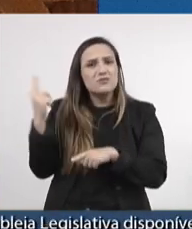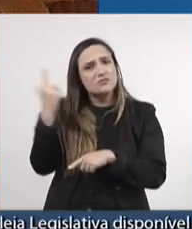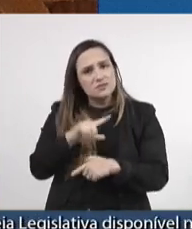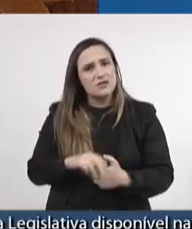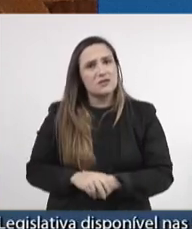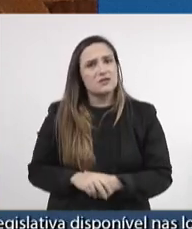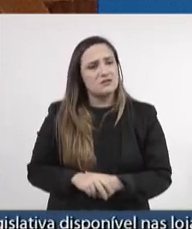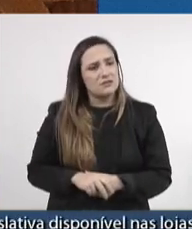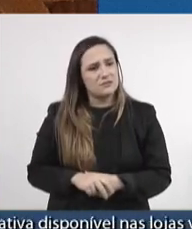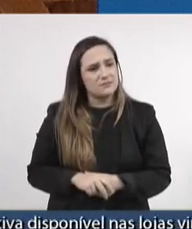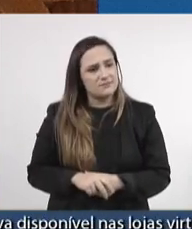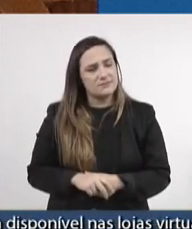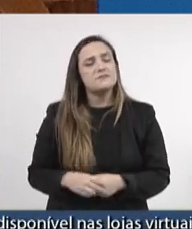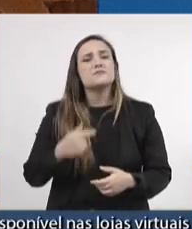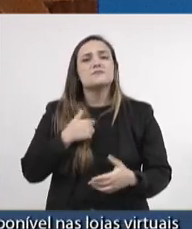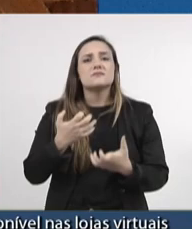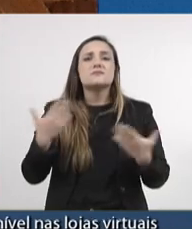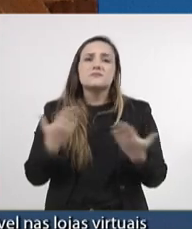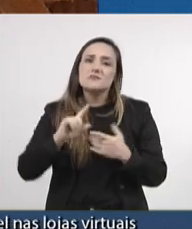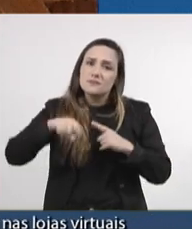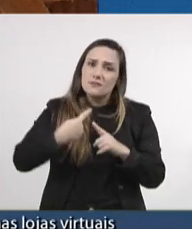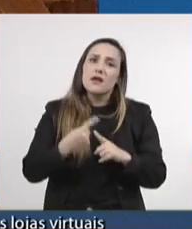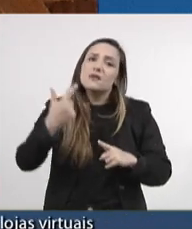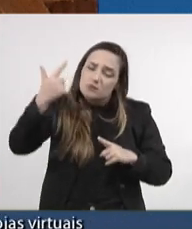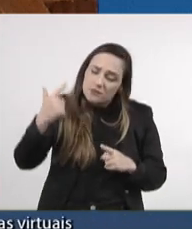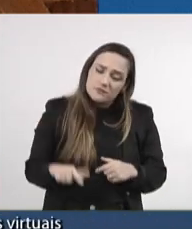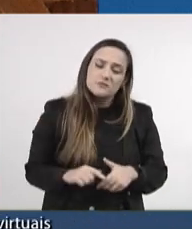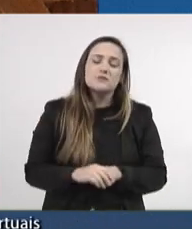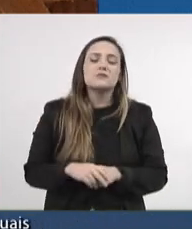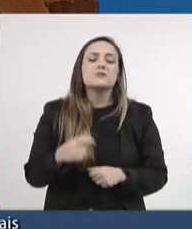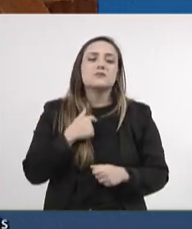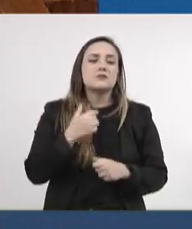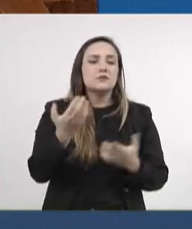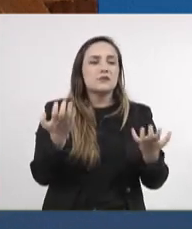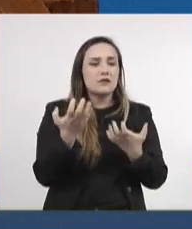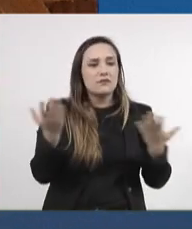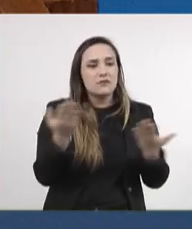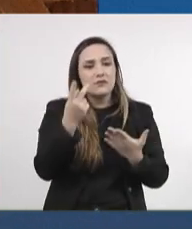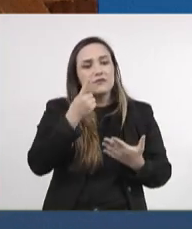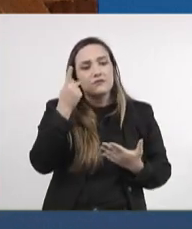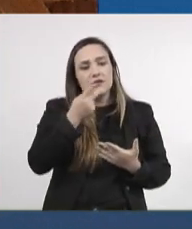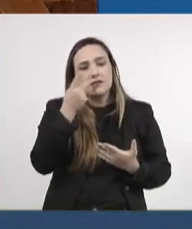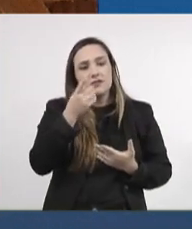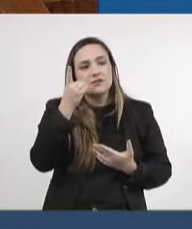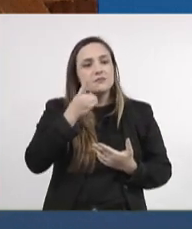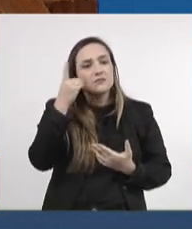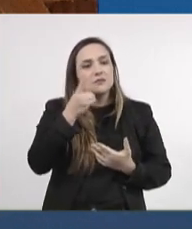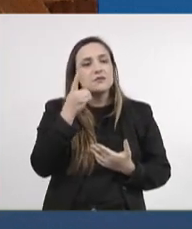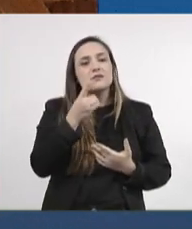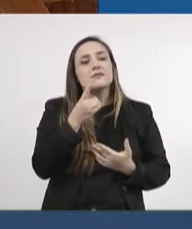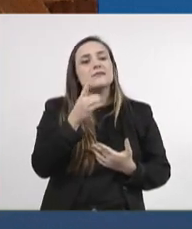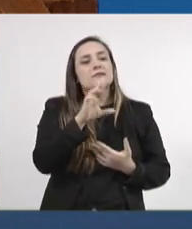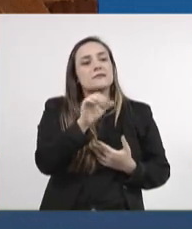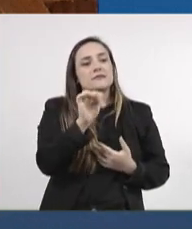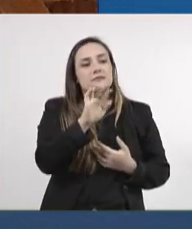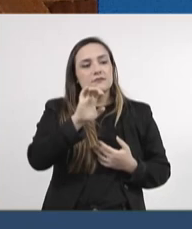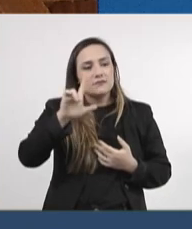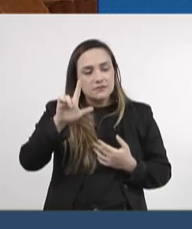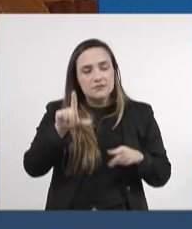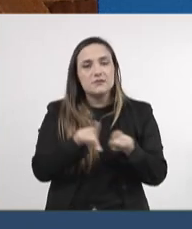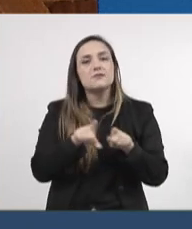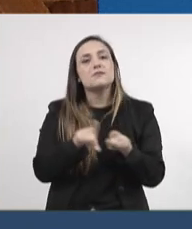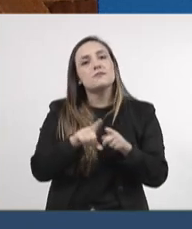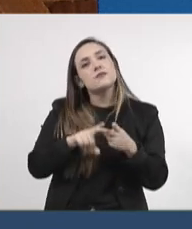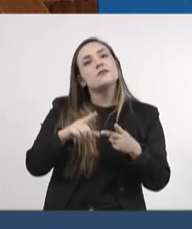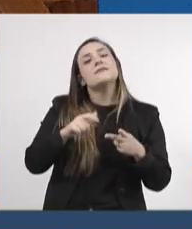apenas para reiterar, deputado Rafael Tavares, deputado Antônio Vaz, nós estamos fazendo aqui um requerimento